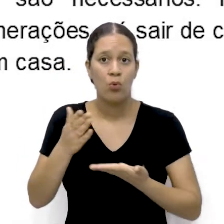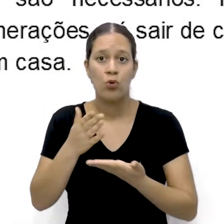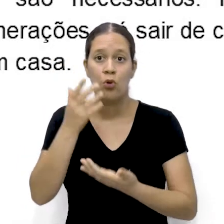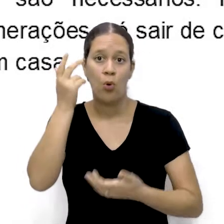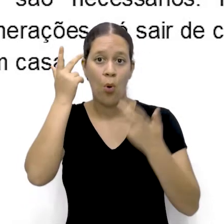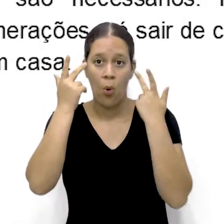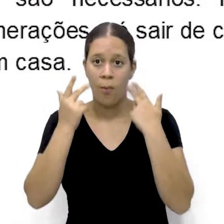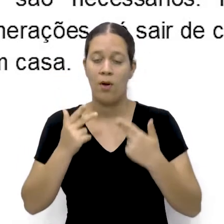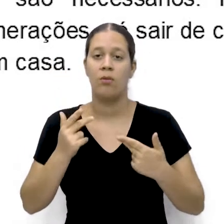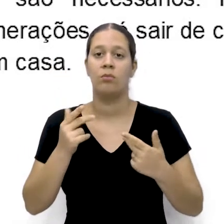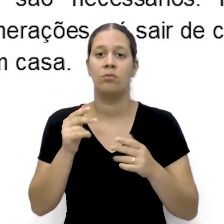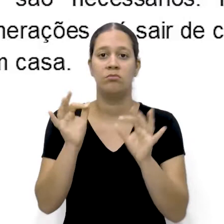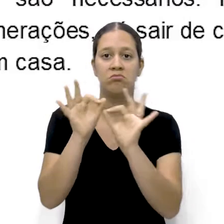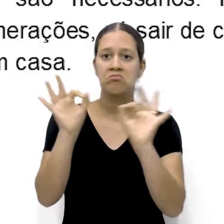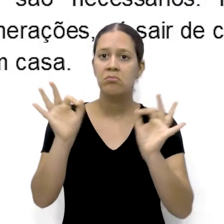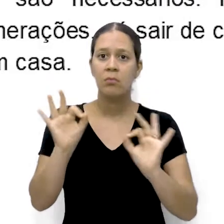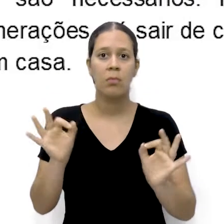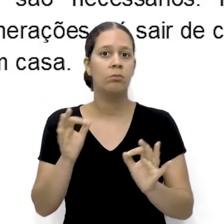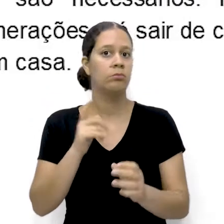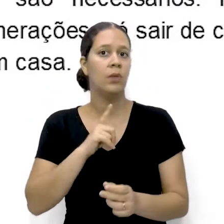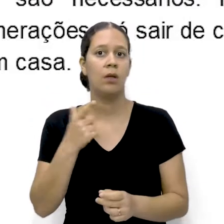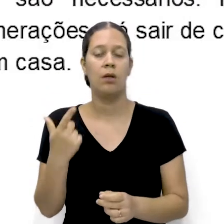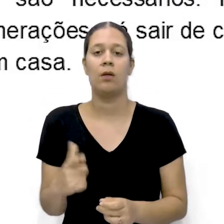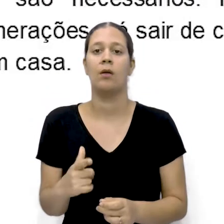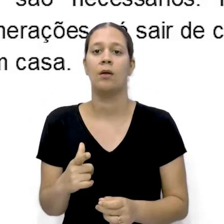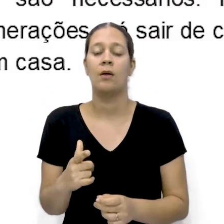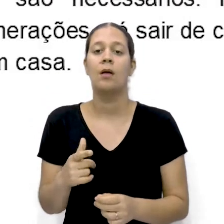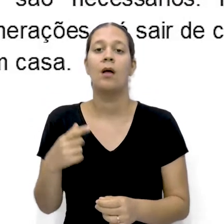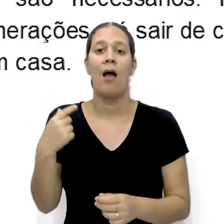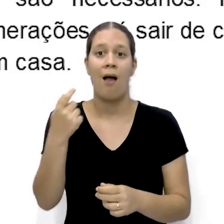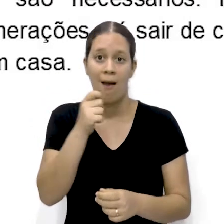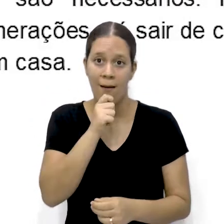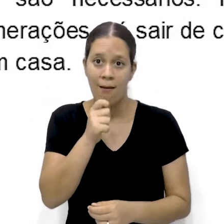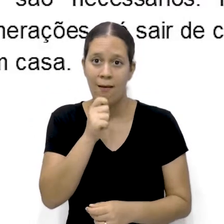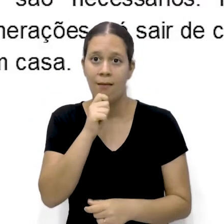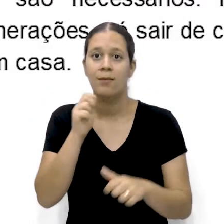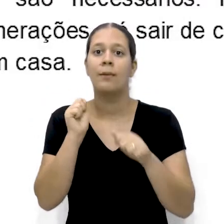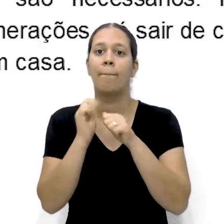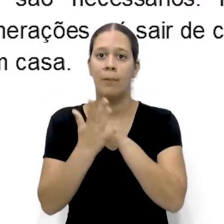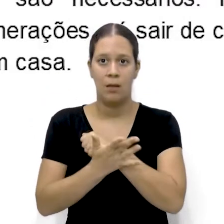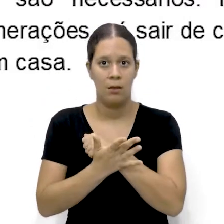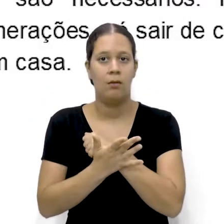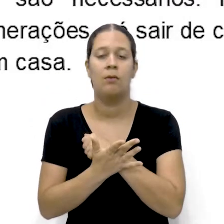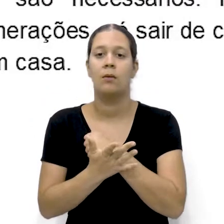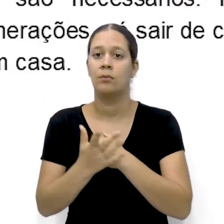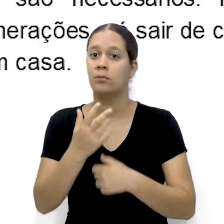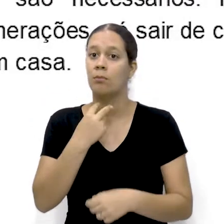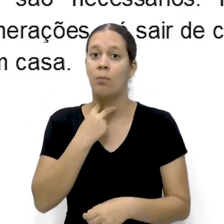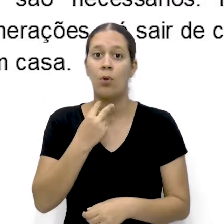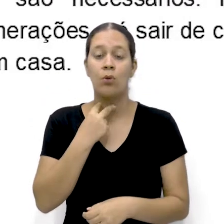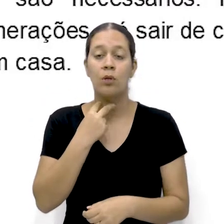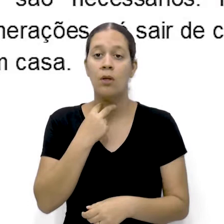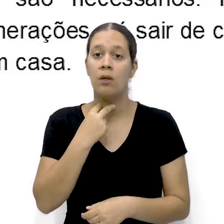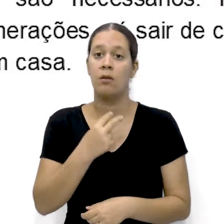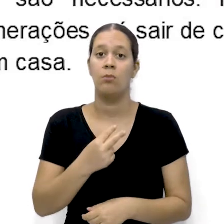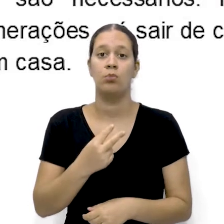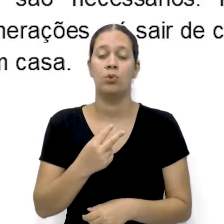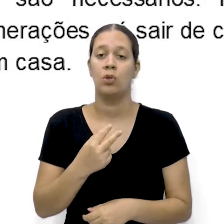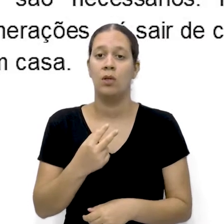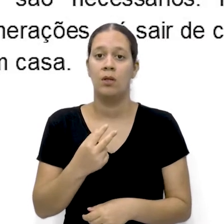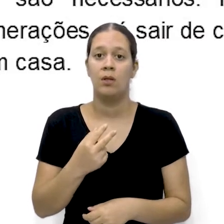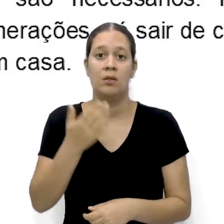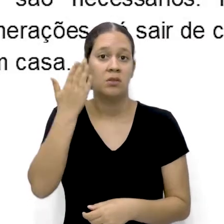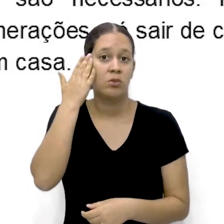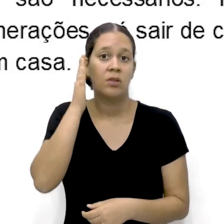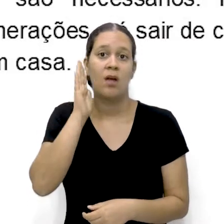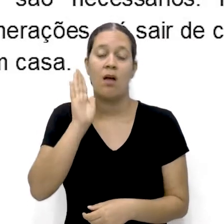Não há nada de normal Estamos na pandemia ainda E não podemos exatamente E não